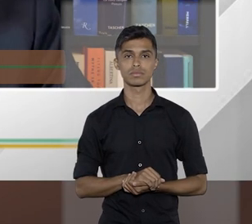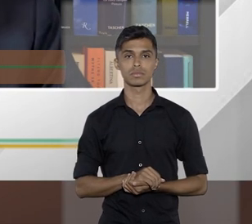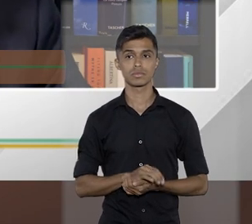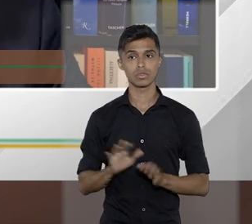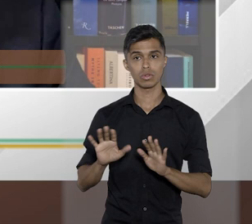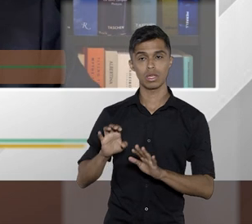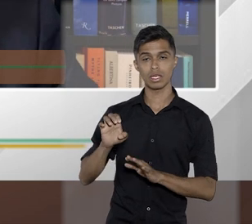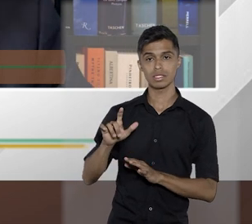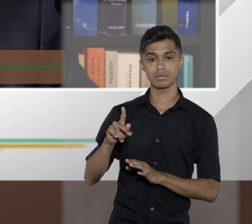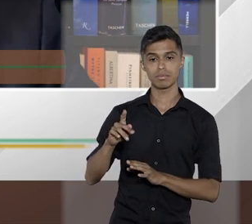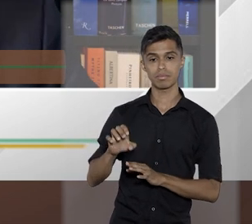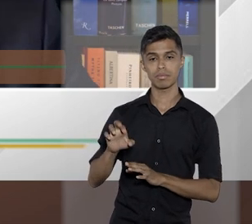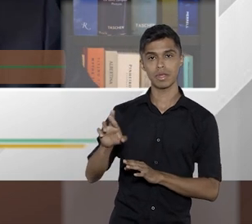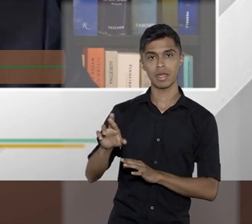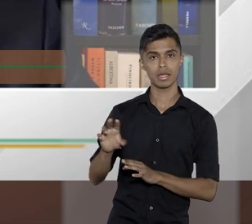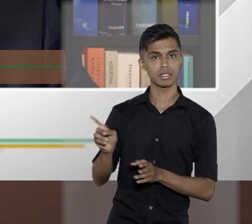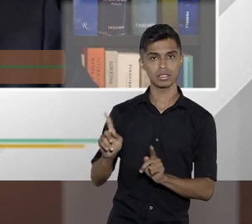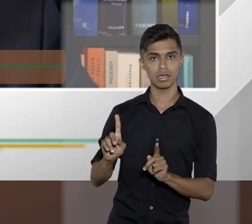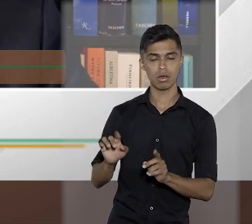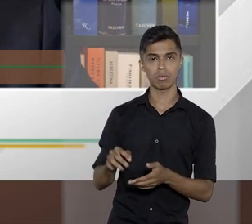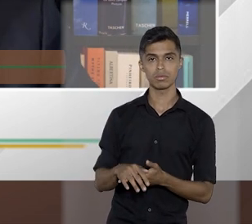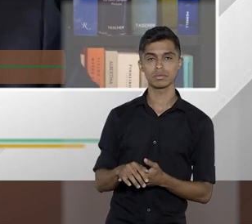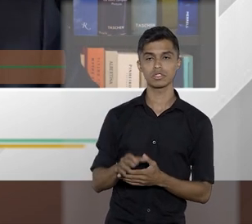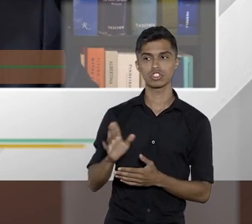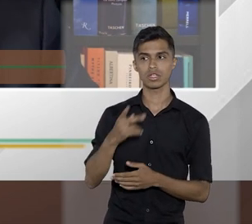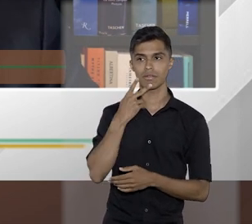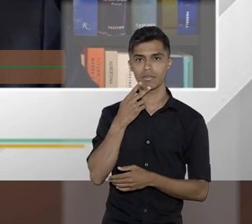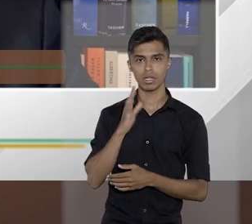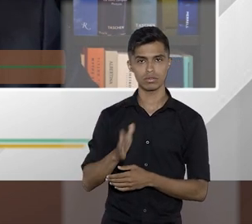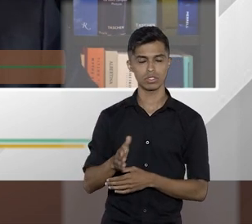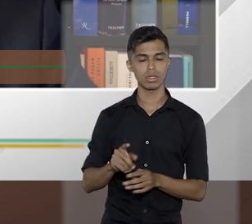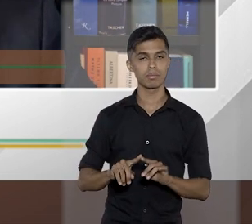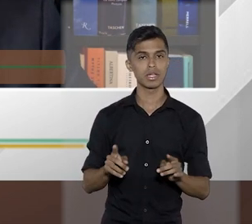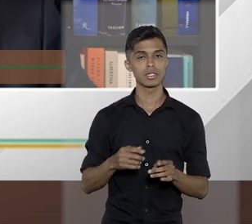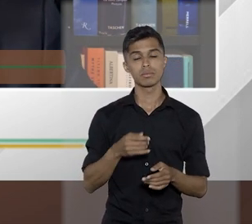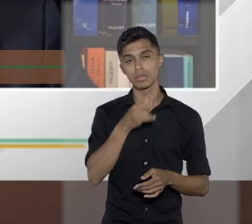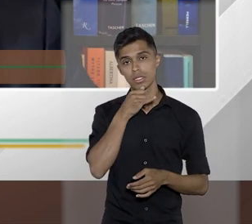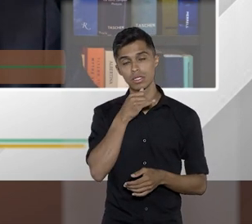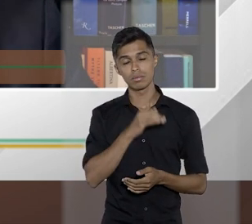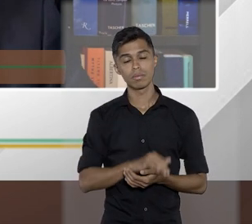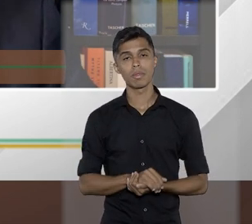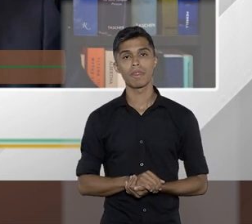nem estou falando do SPED que já foi citado aqui pelo Elton mas por exemplo